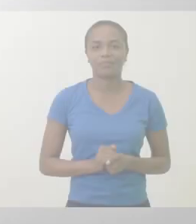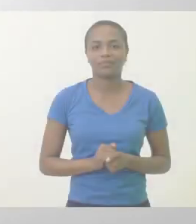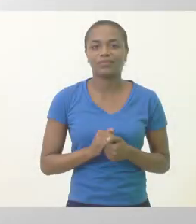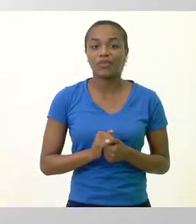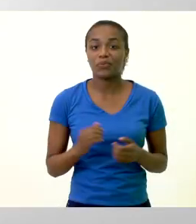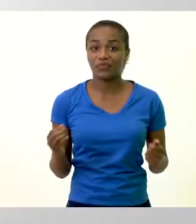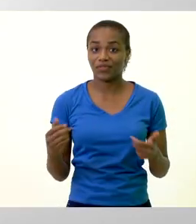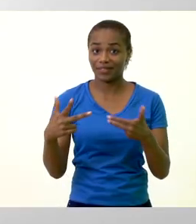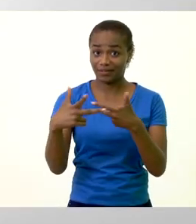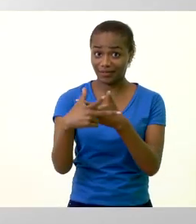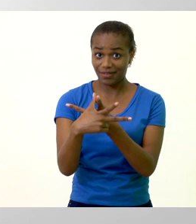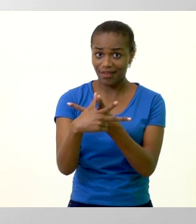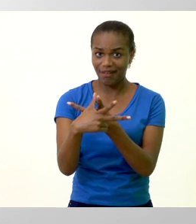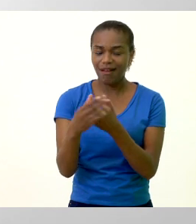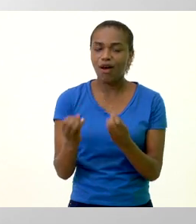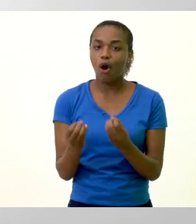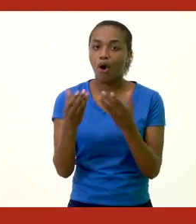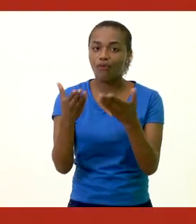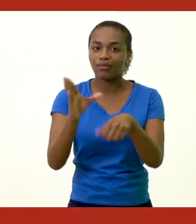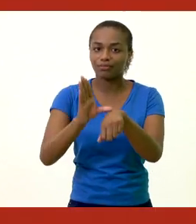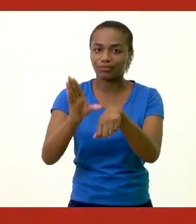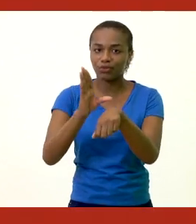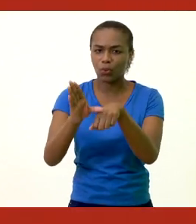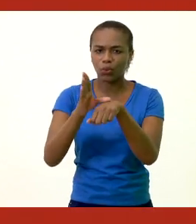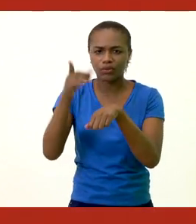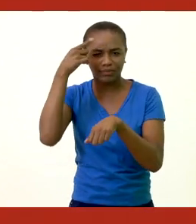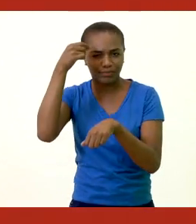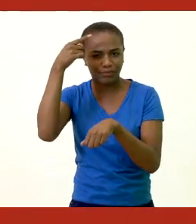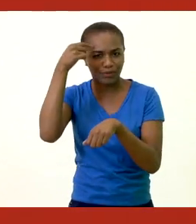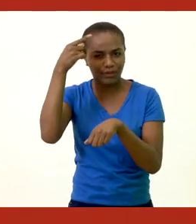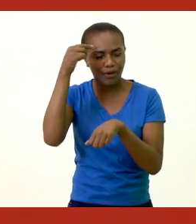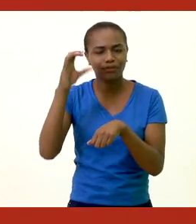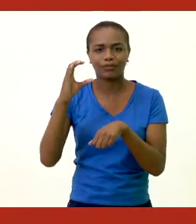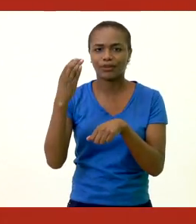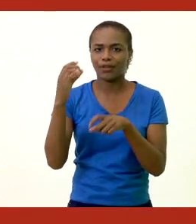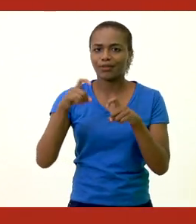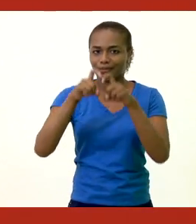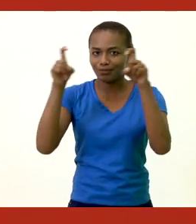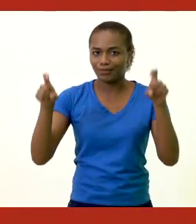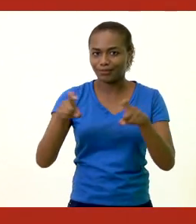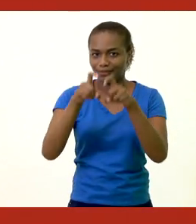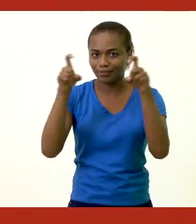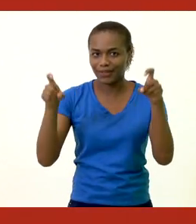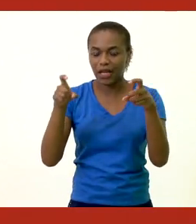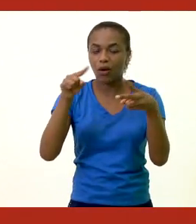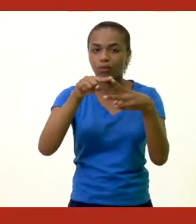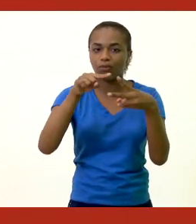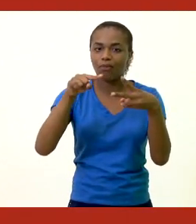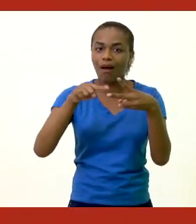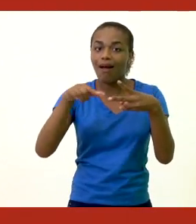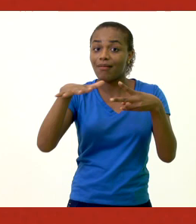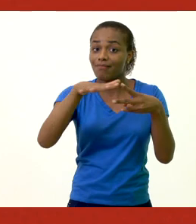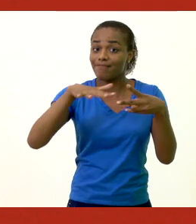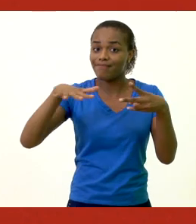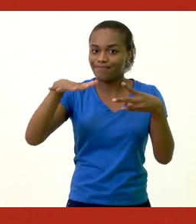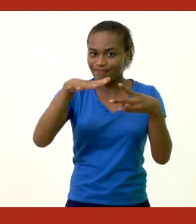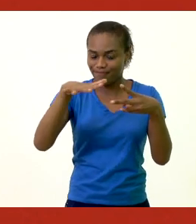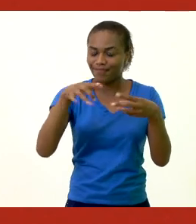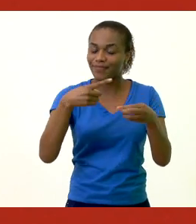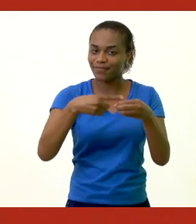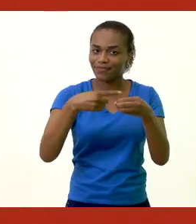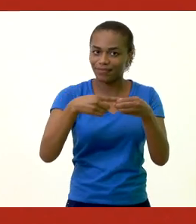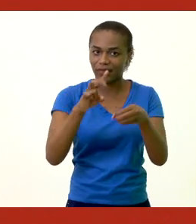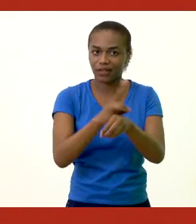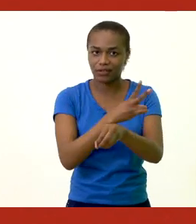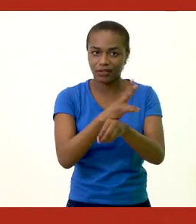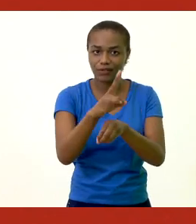A Universidade Federal de Viçosa oferece o curso de graduação em ciência da computação em dois dos seus